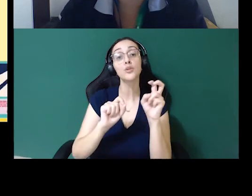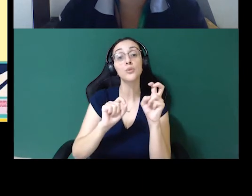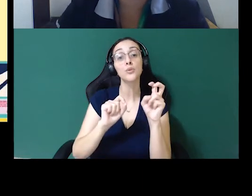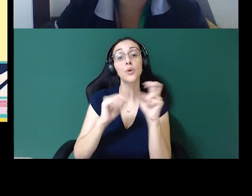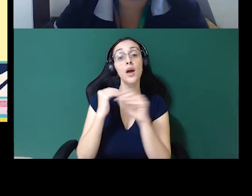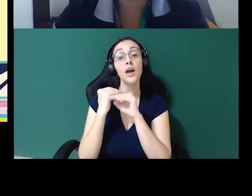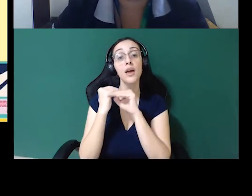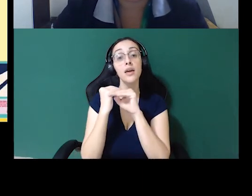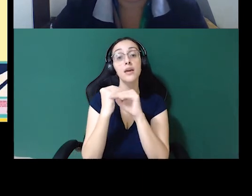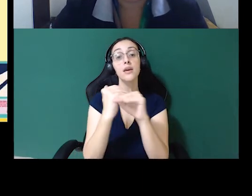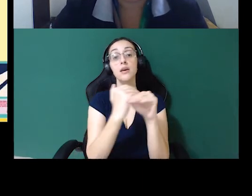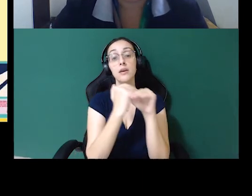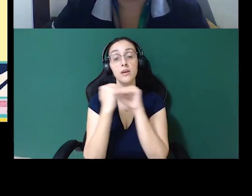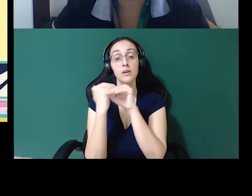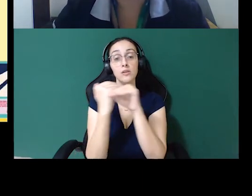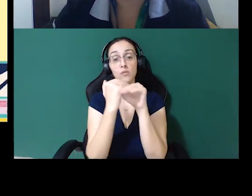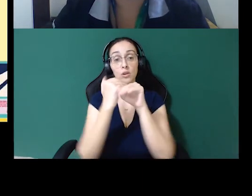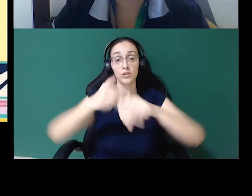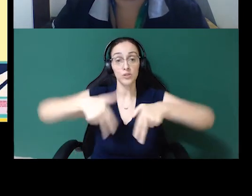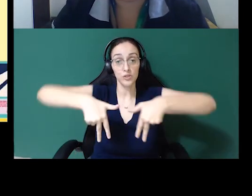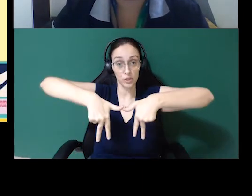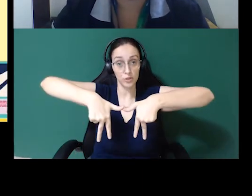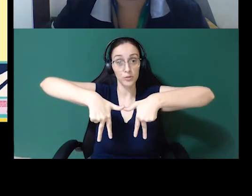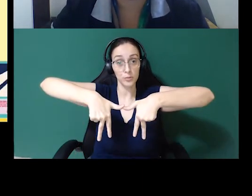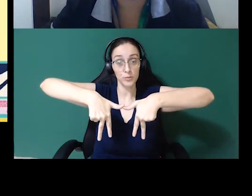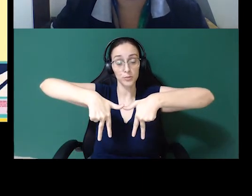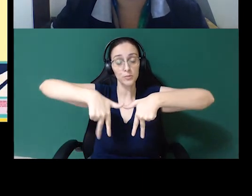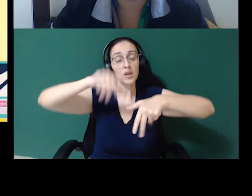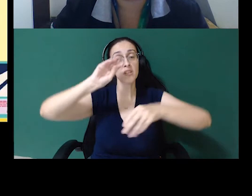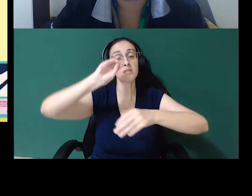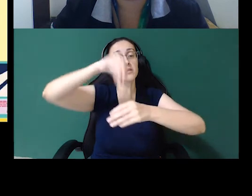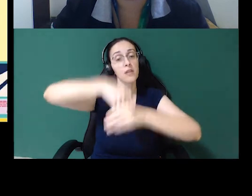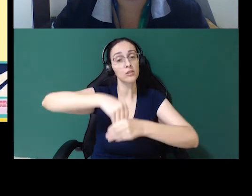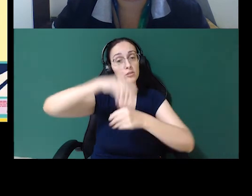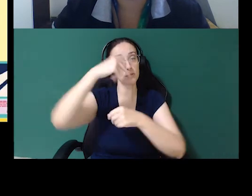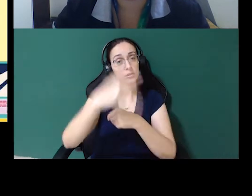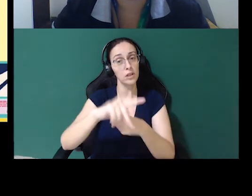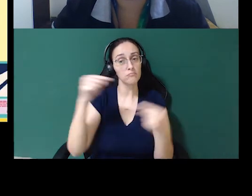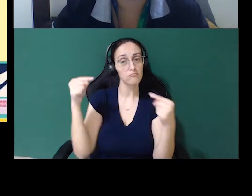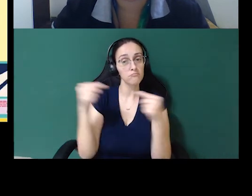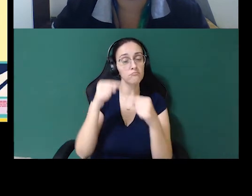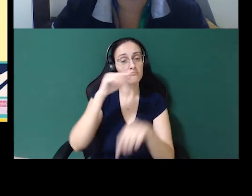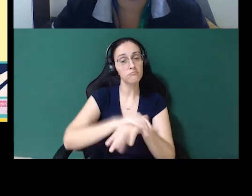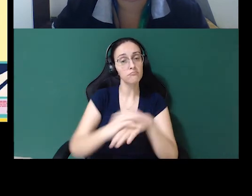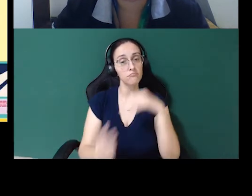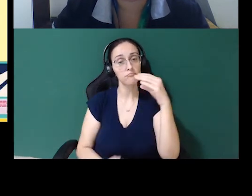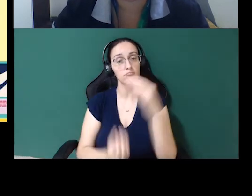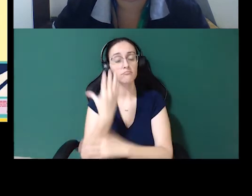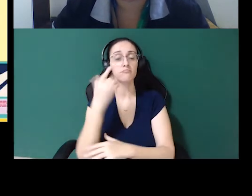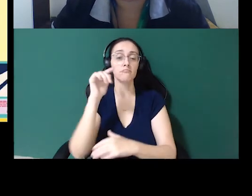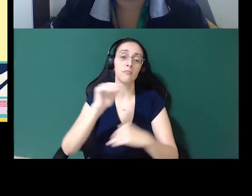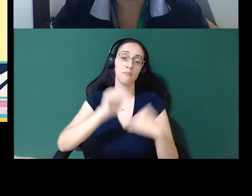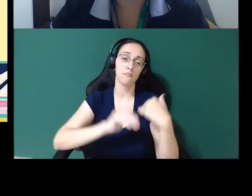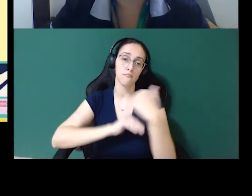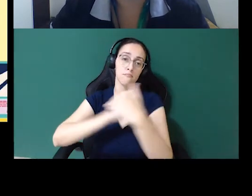igualdade de gênero. E dentro desse pilar, eles desenvolveram uma política que são esses sete princípios,